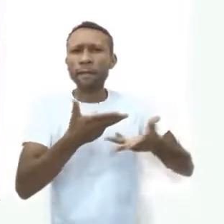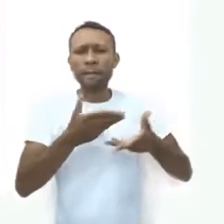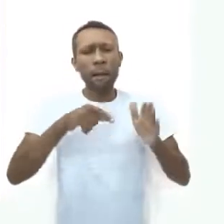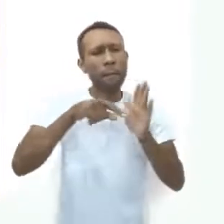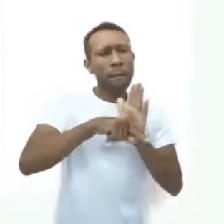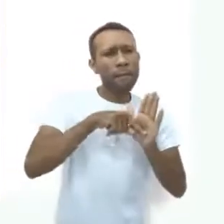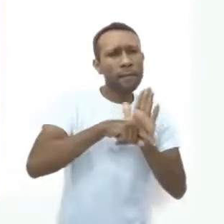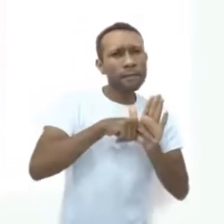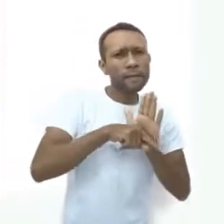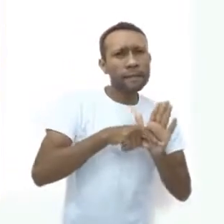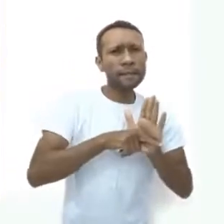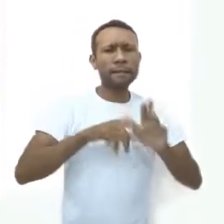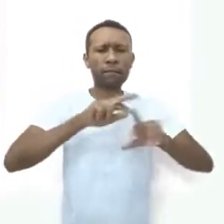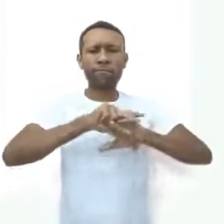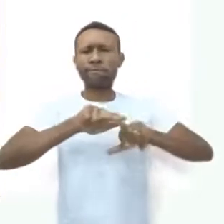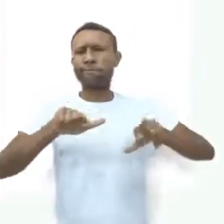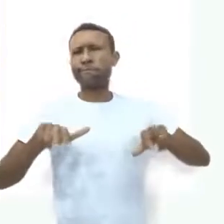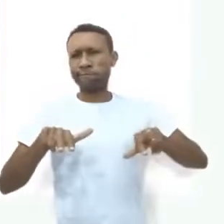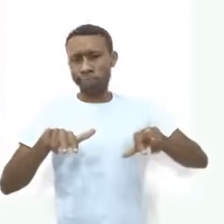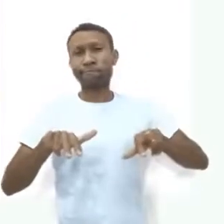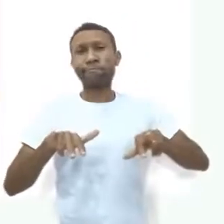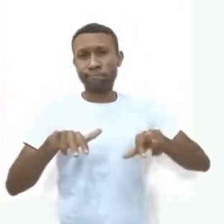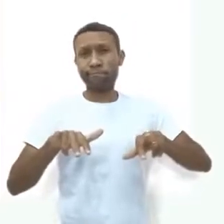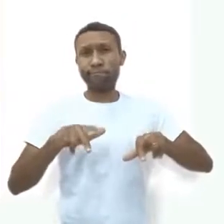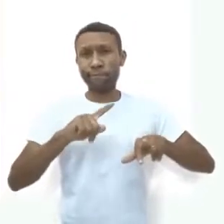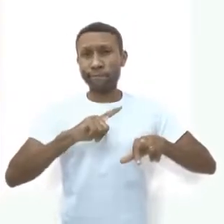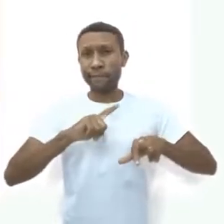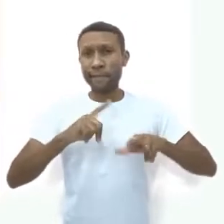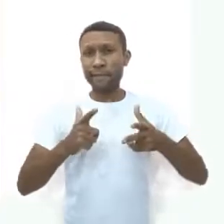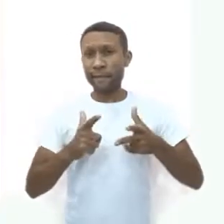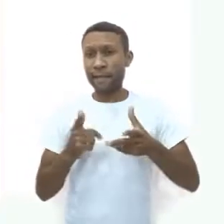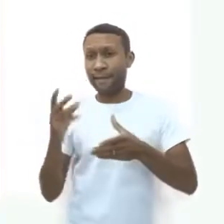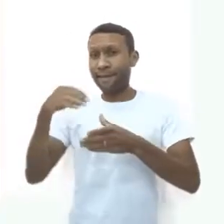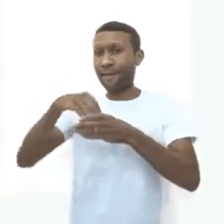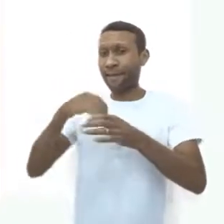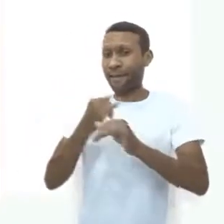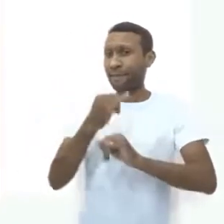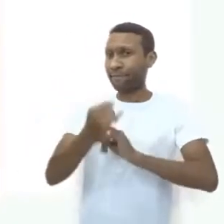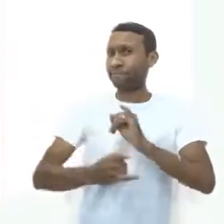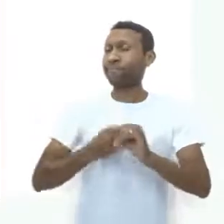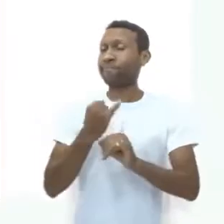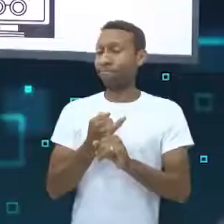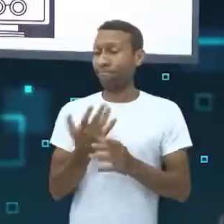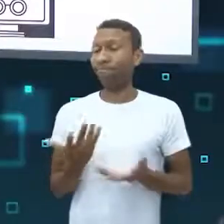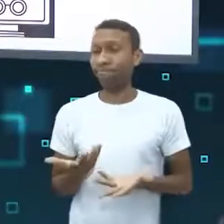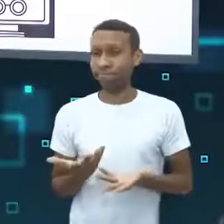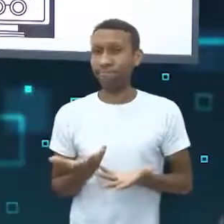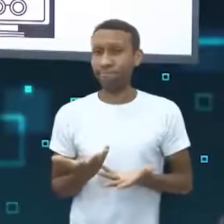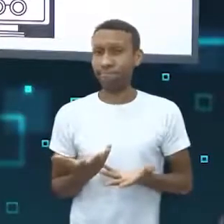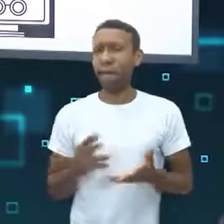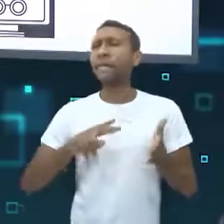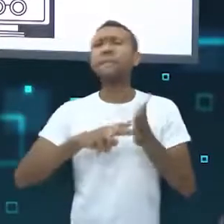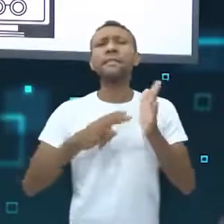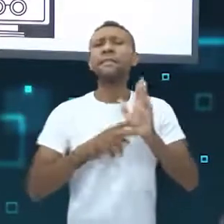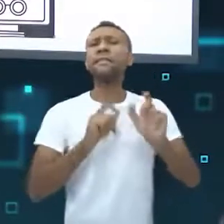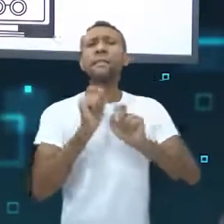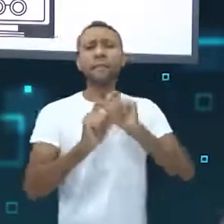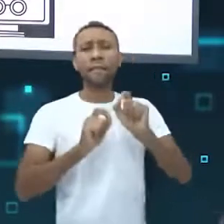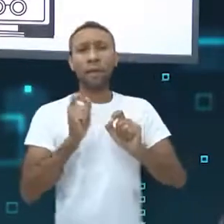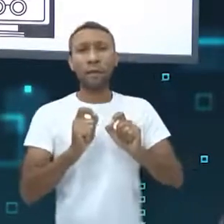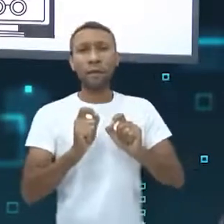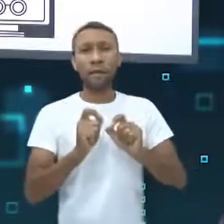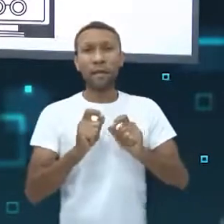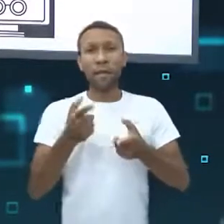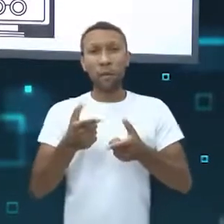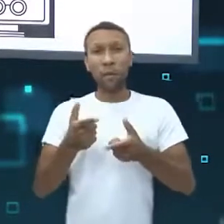pesquisas, etc. que constitui o seu rastro ou pegada digital. O que isso quer dizer? Que aquilo ali